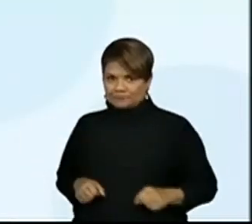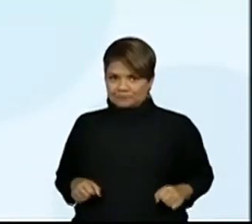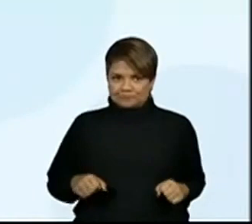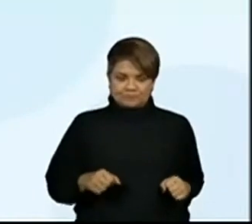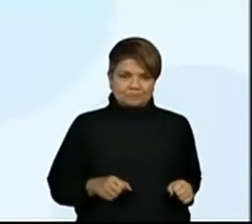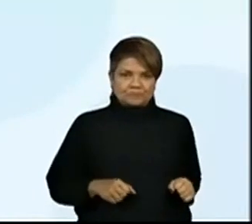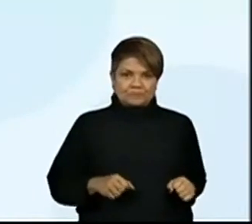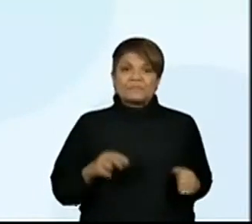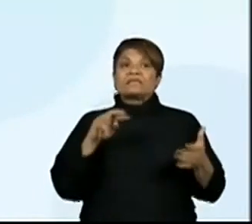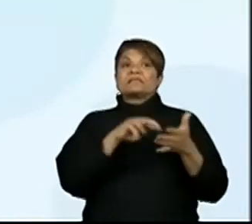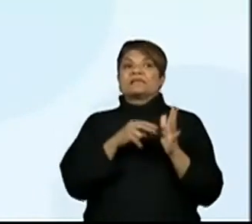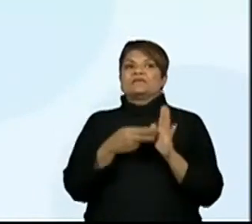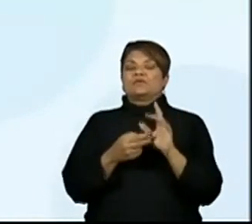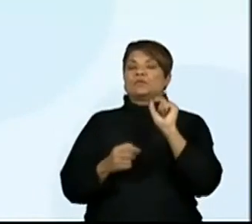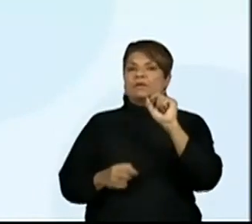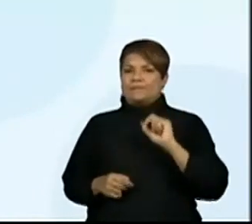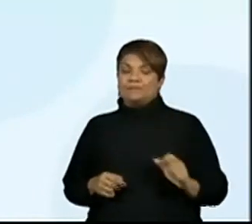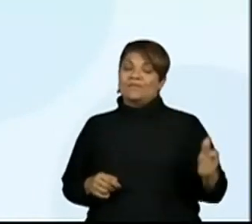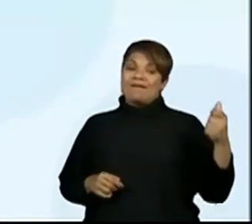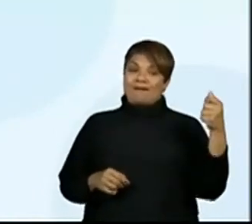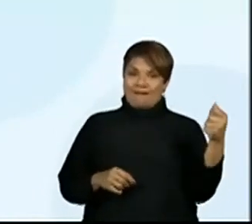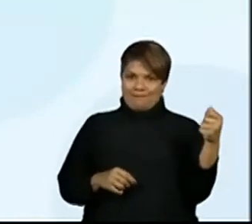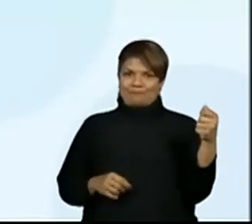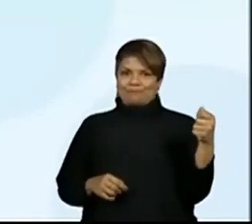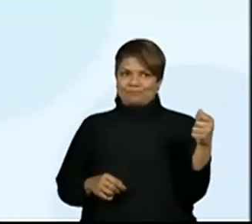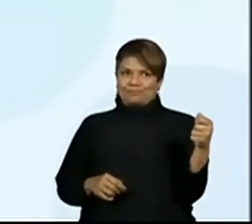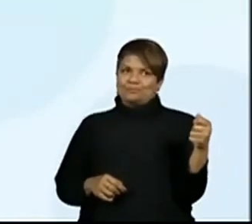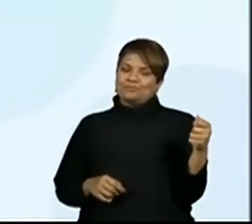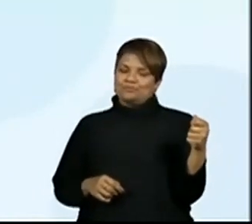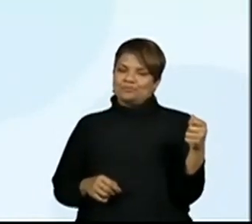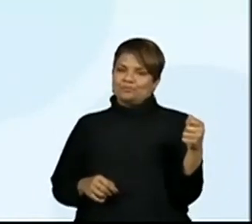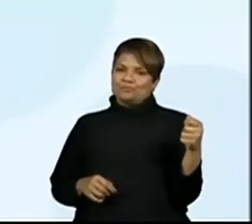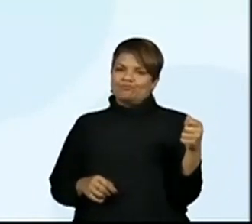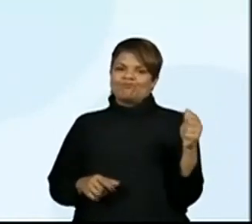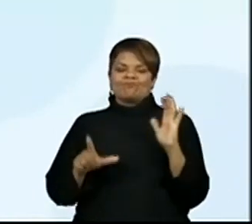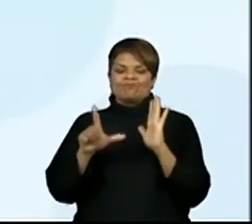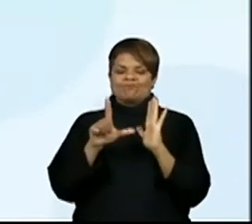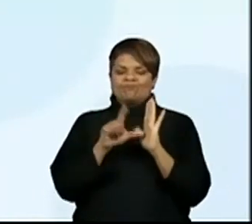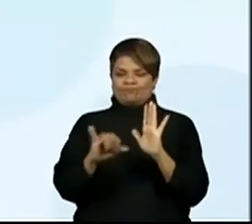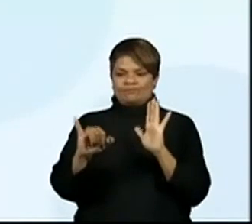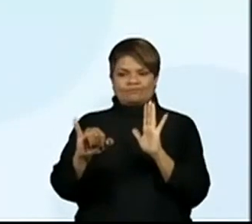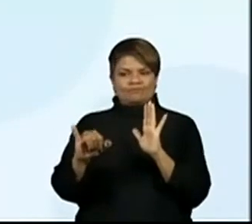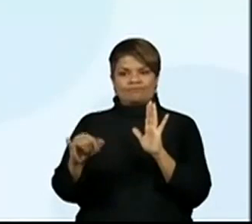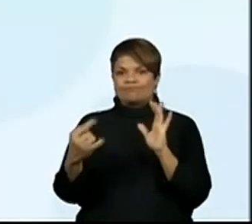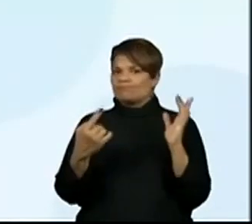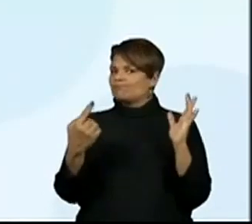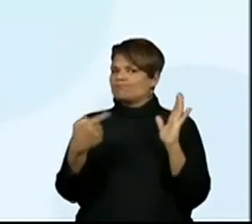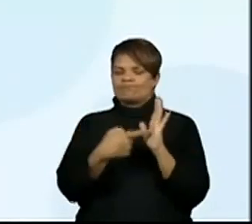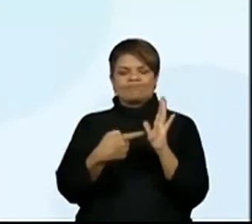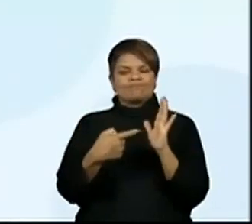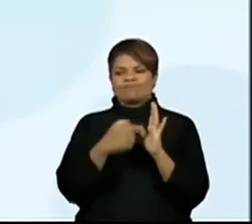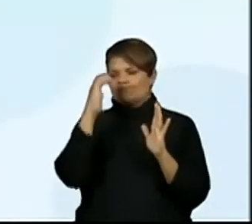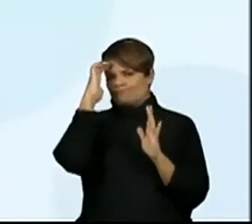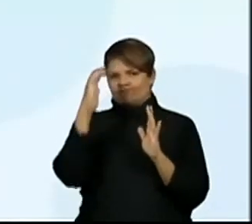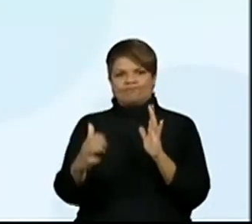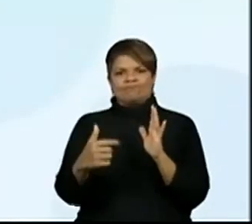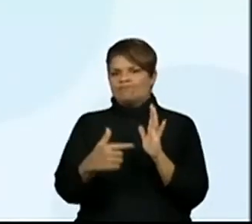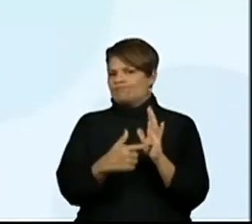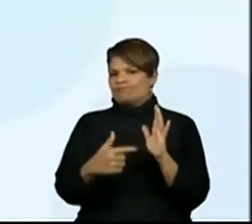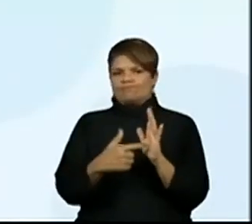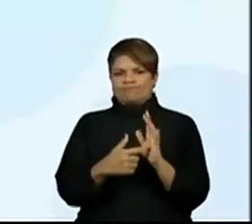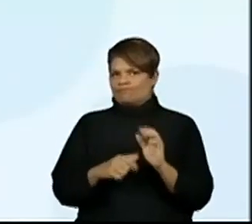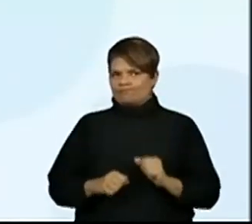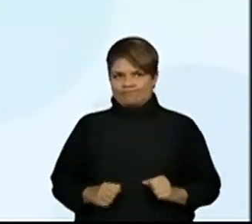clandestina na tela para vocês. Letra A. É ilegal, ou seja, fora da lei.